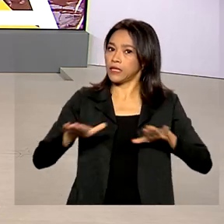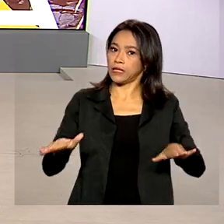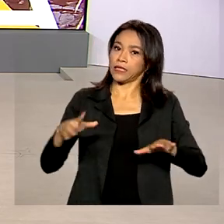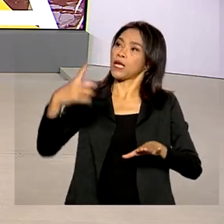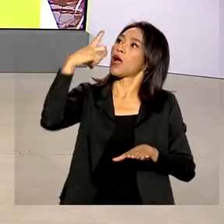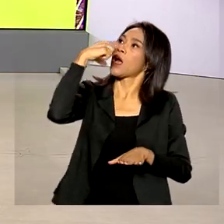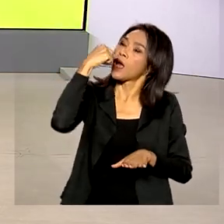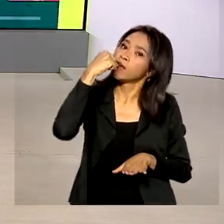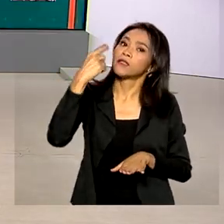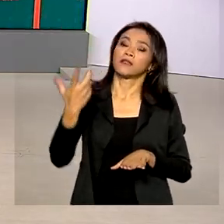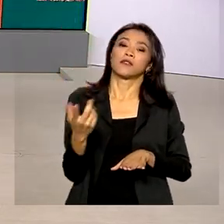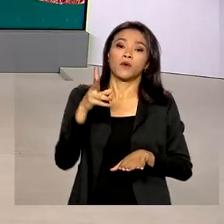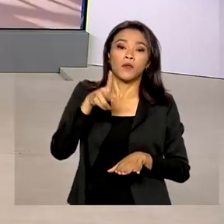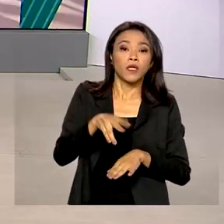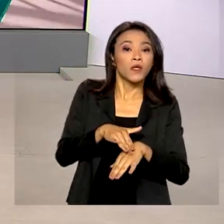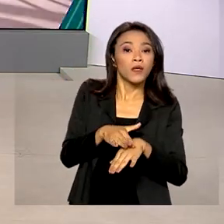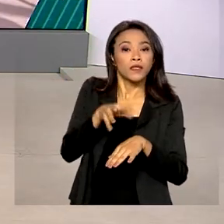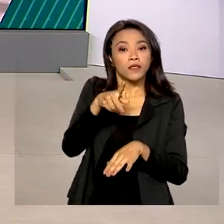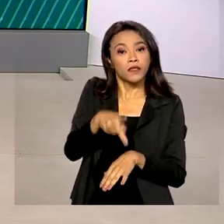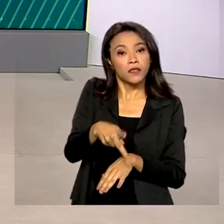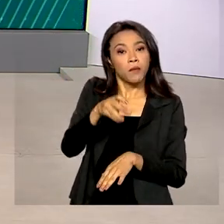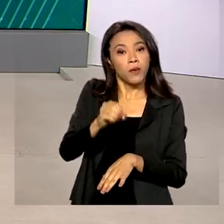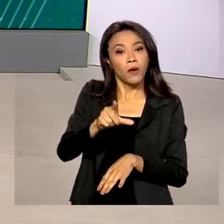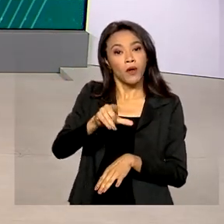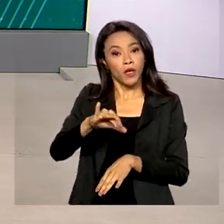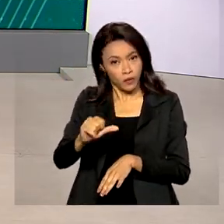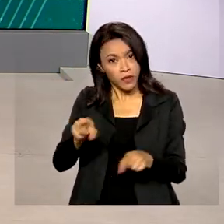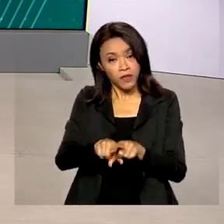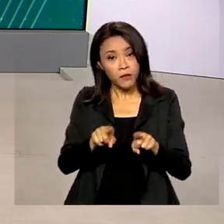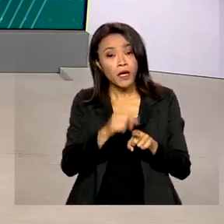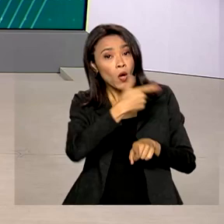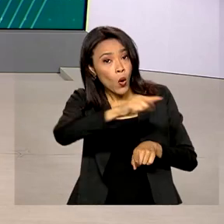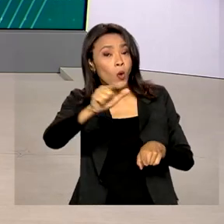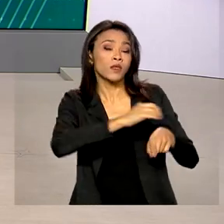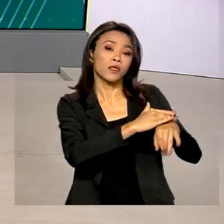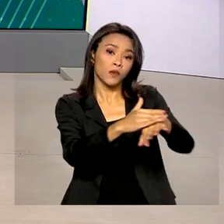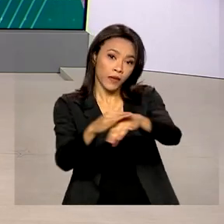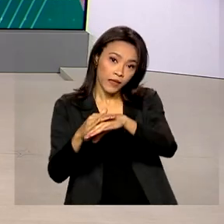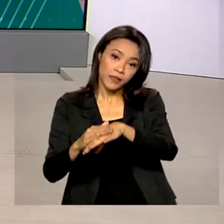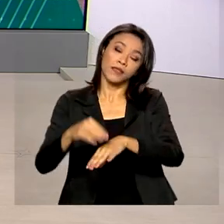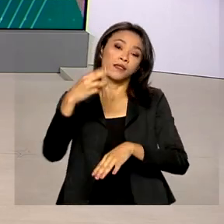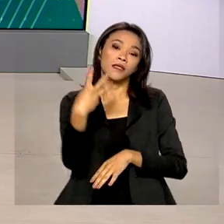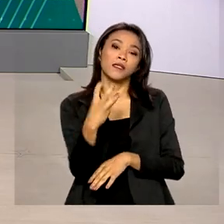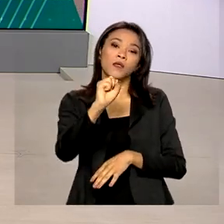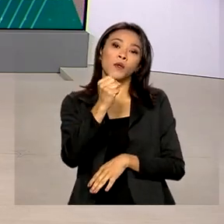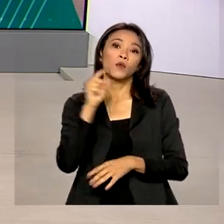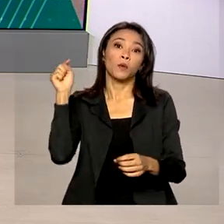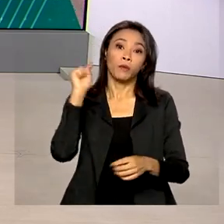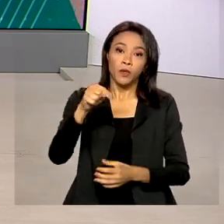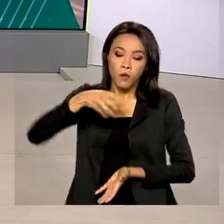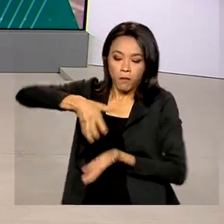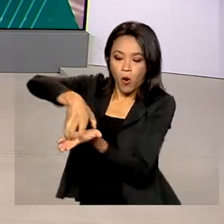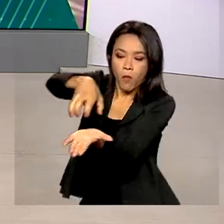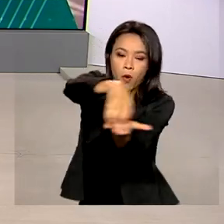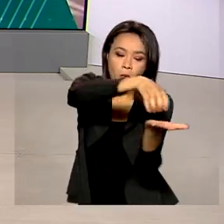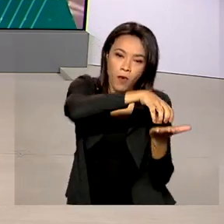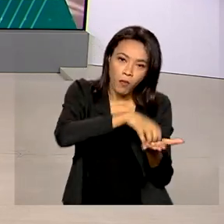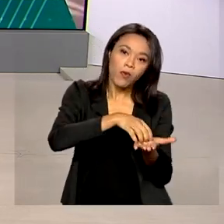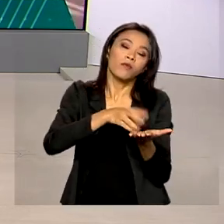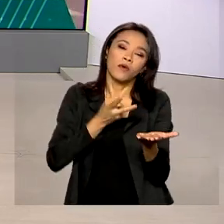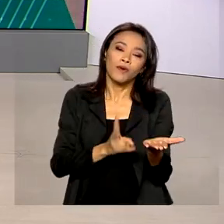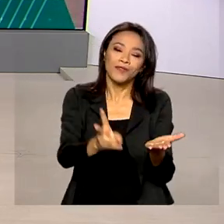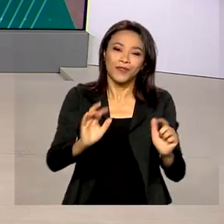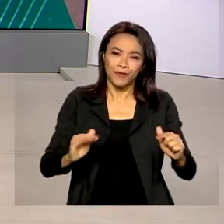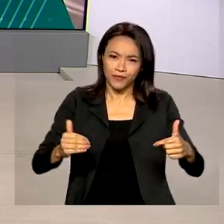contra a poliomielite e também de outras doenças. 38 mil postos em todo o país seguem mobilizados